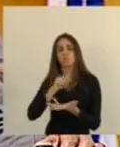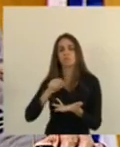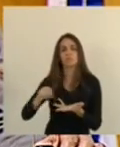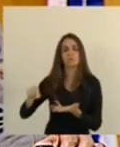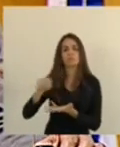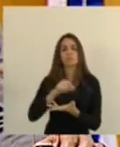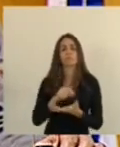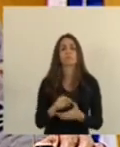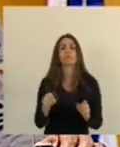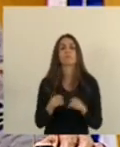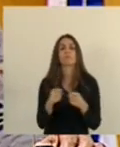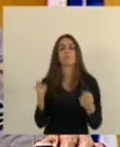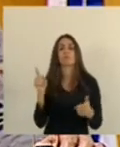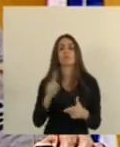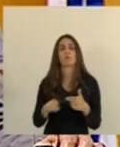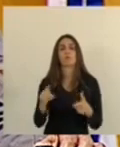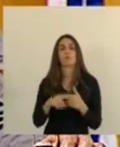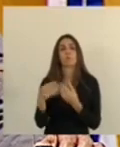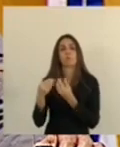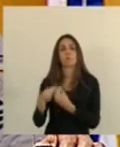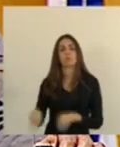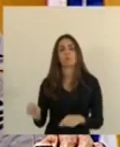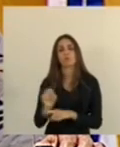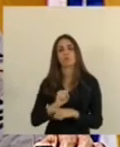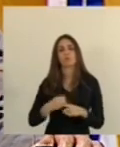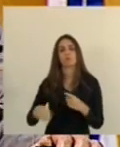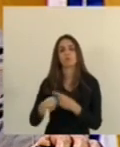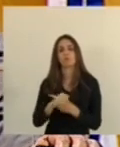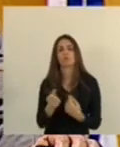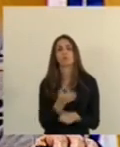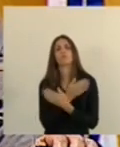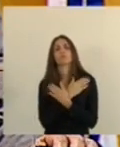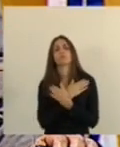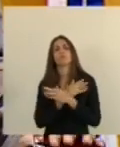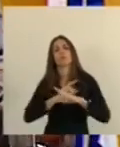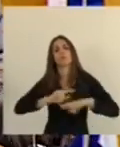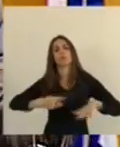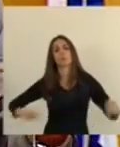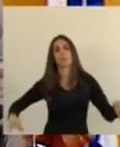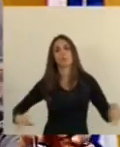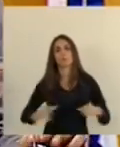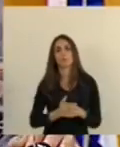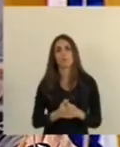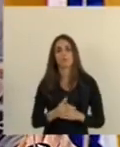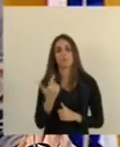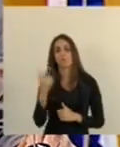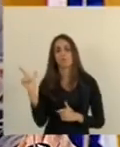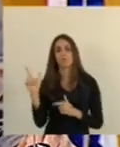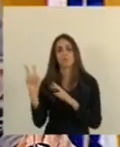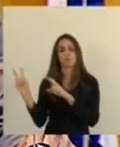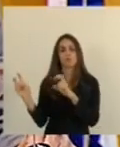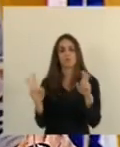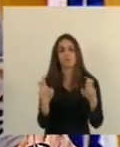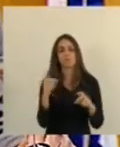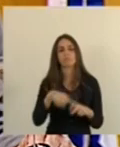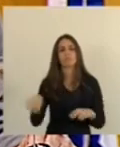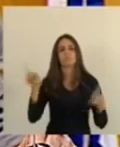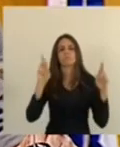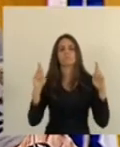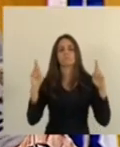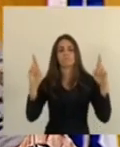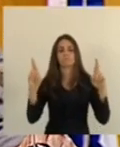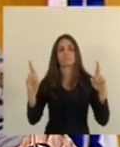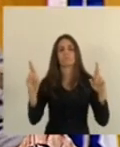falar nos danos econômicos e sociais no desemprego dentre outros são esses e outros assuntos que todos esperamos